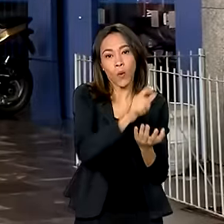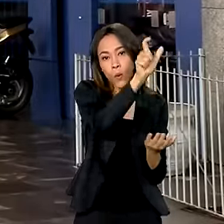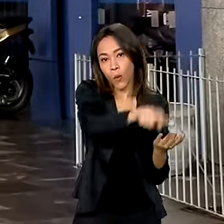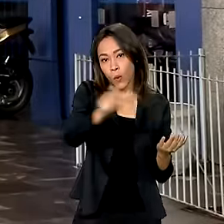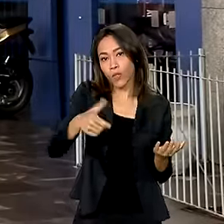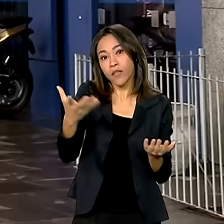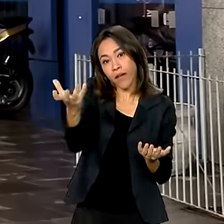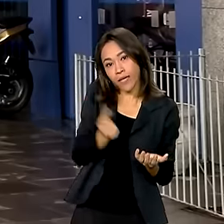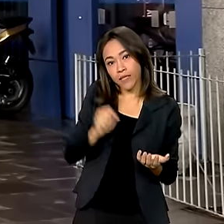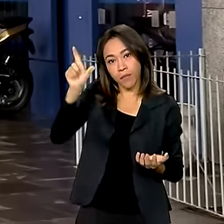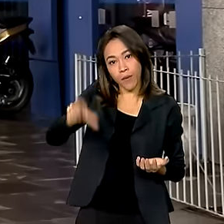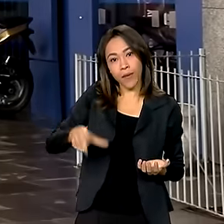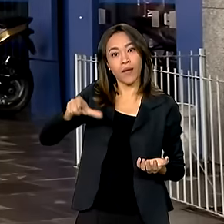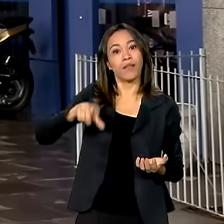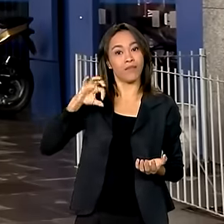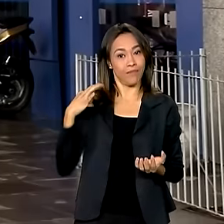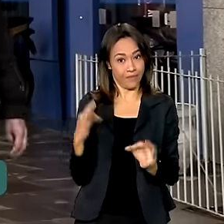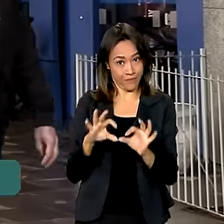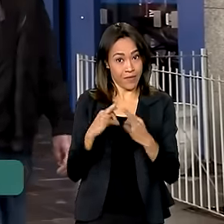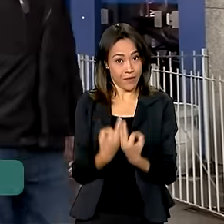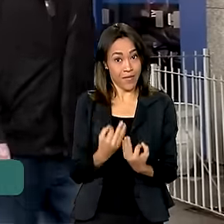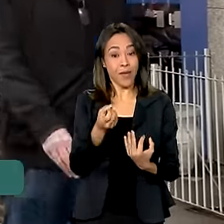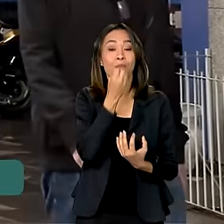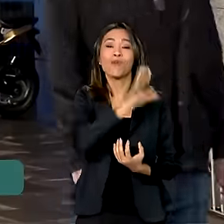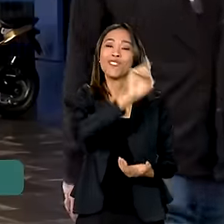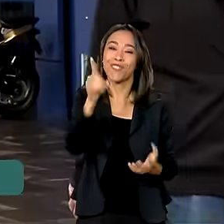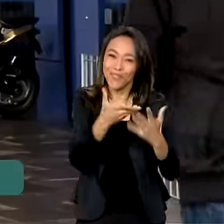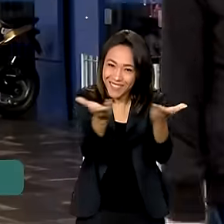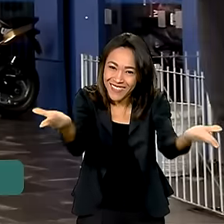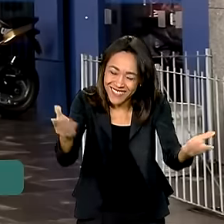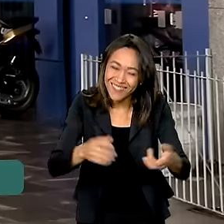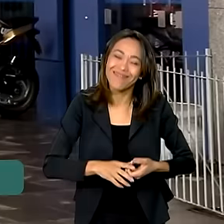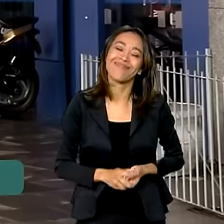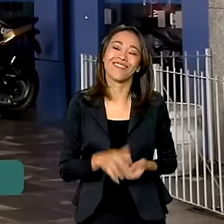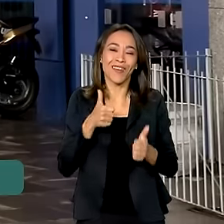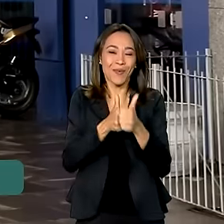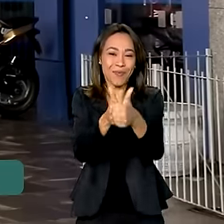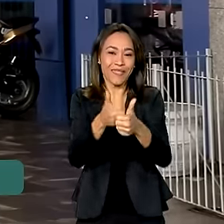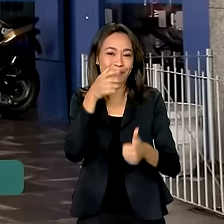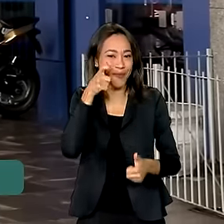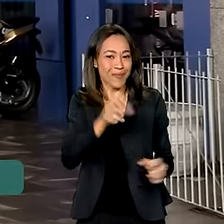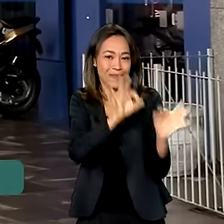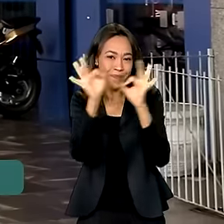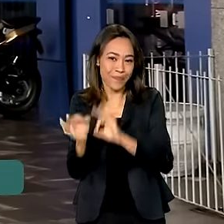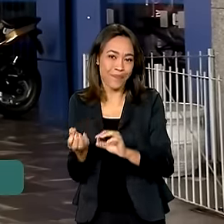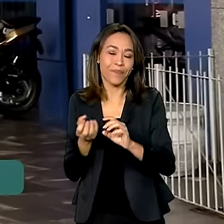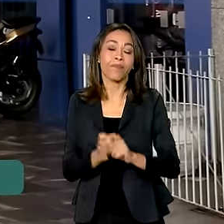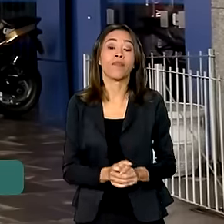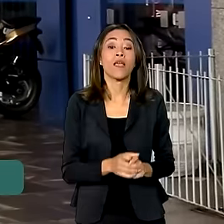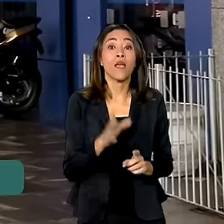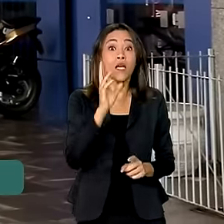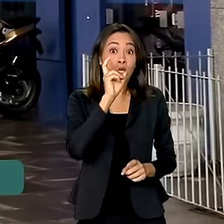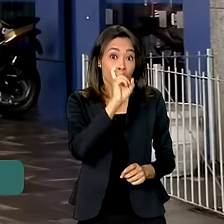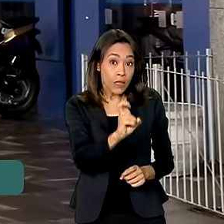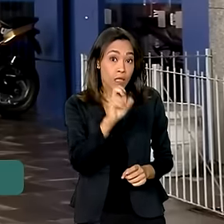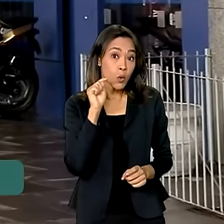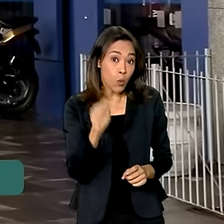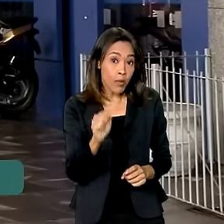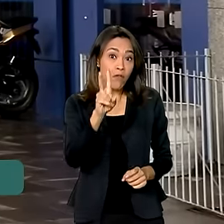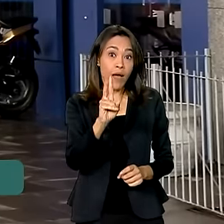você, bom dia a todos que acompanham o Canal GOV. Os 5 mil e 100 reais vão ser pagos em parcela única.